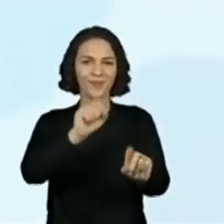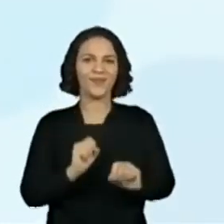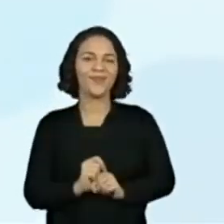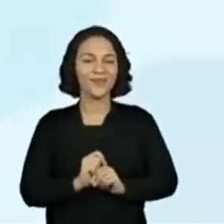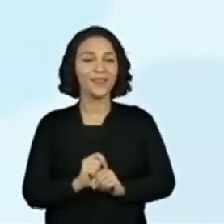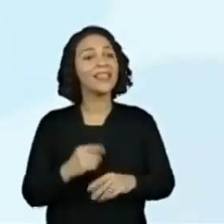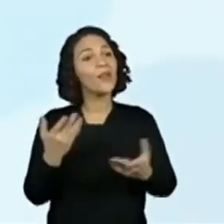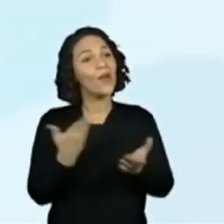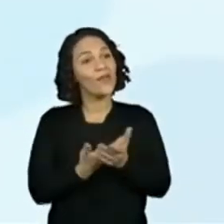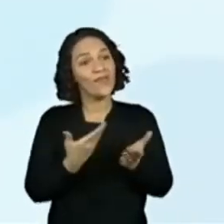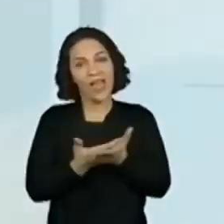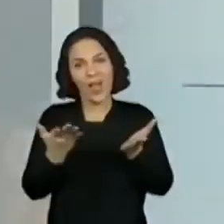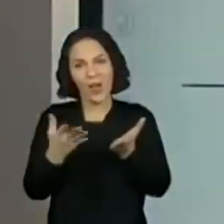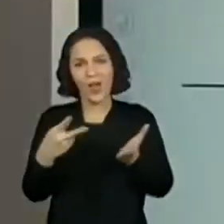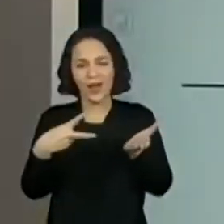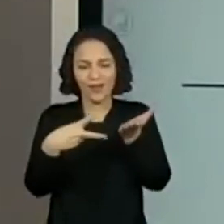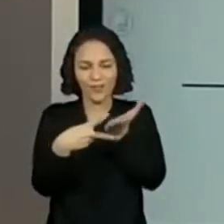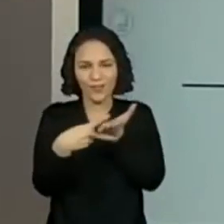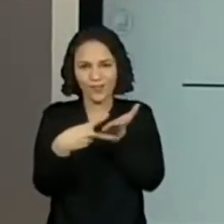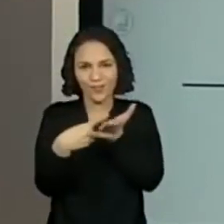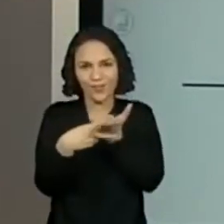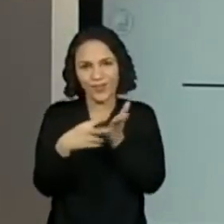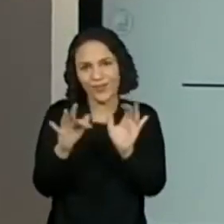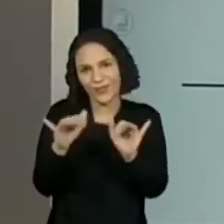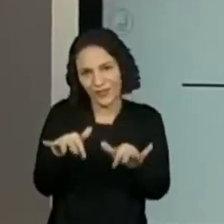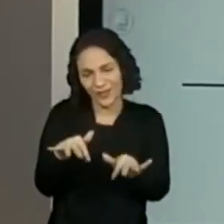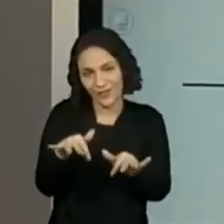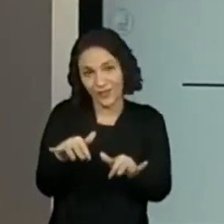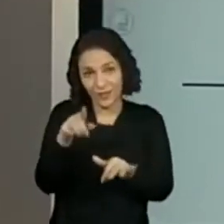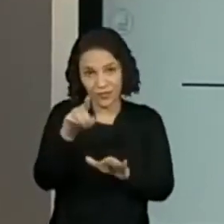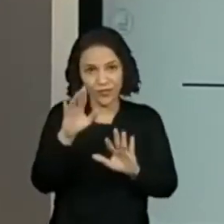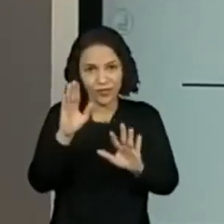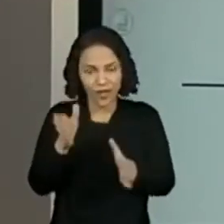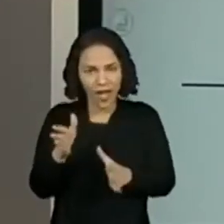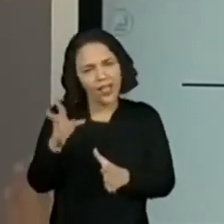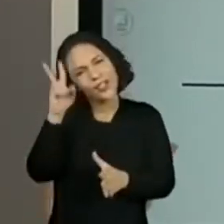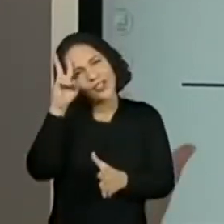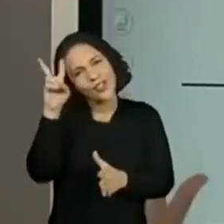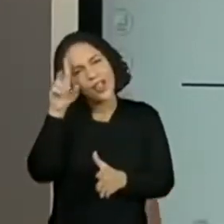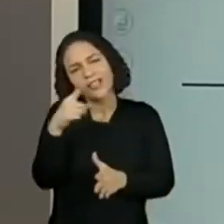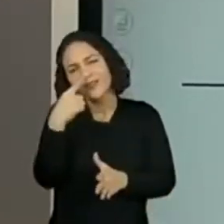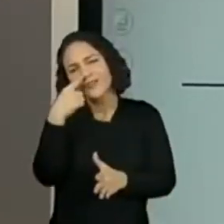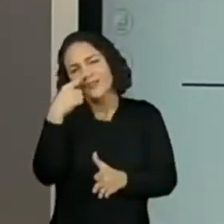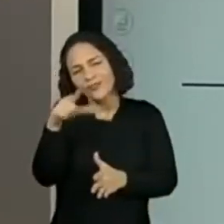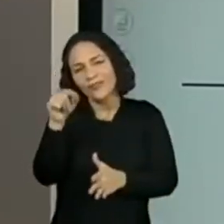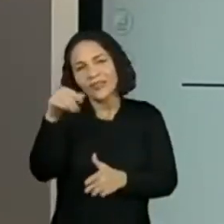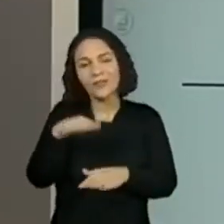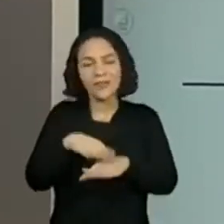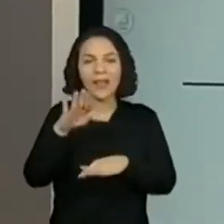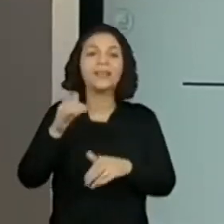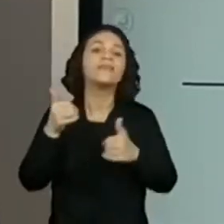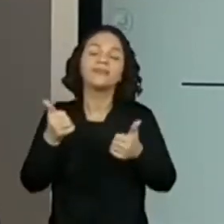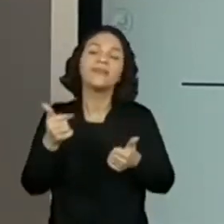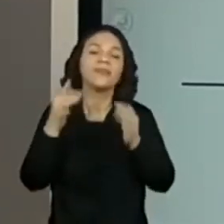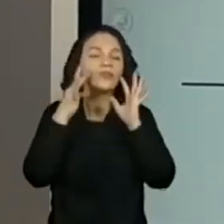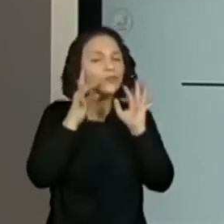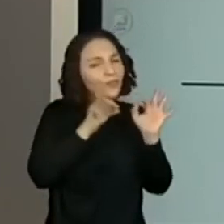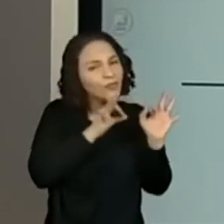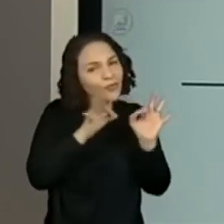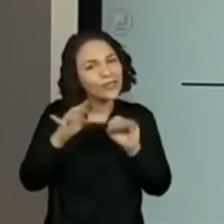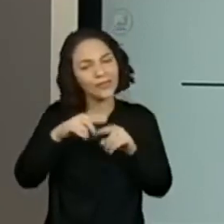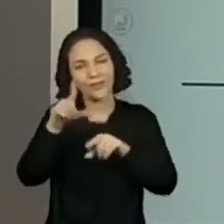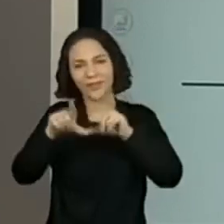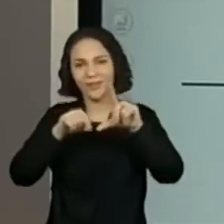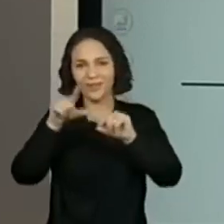de aula está terminando. Quem já tem aí por conto preferido A Bela Adormecida, é só ter acompanhado e vai poder